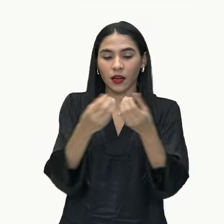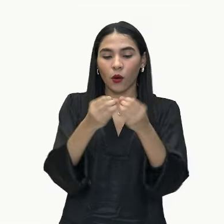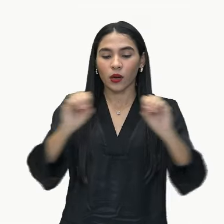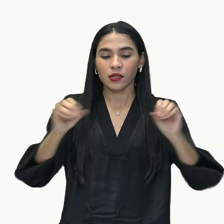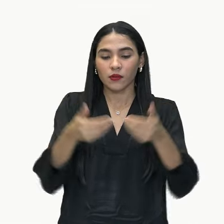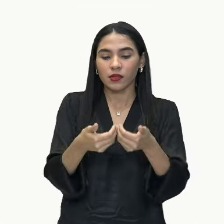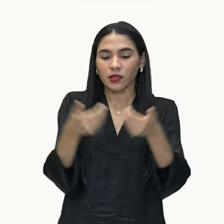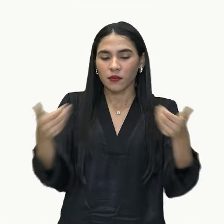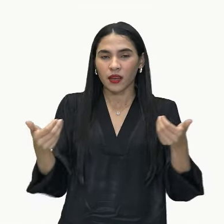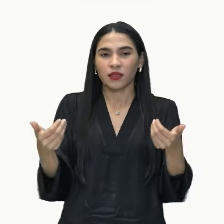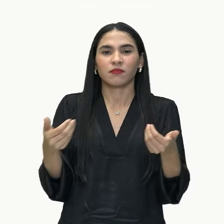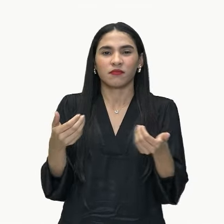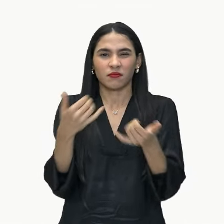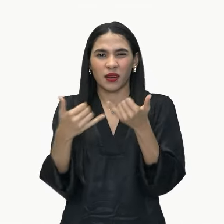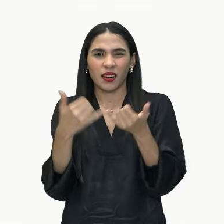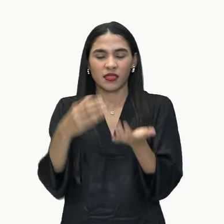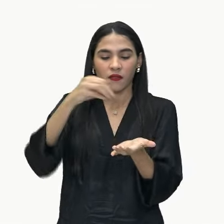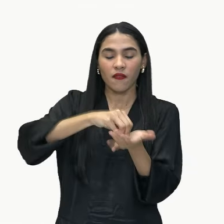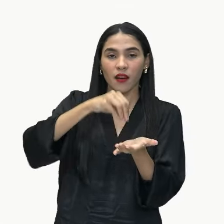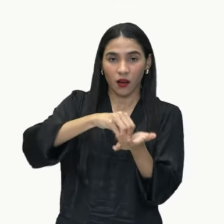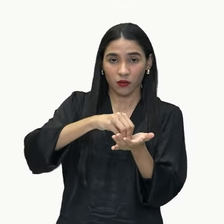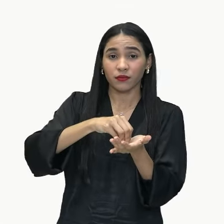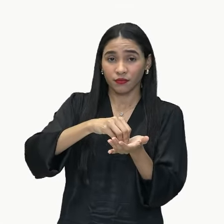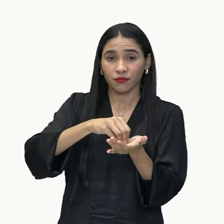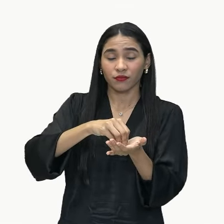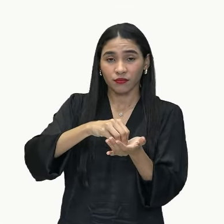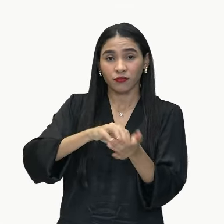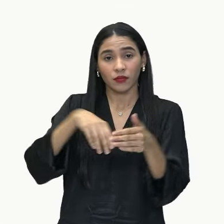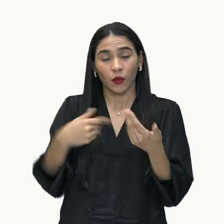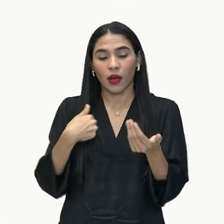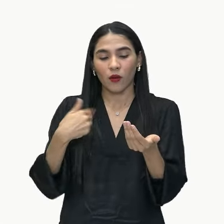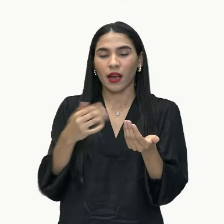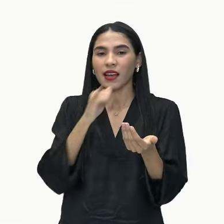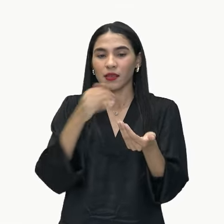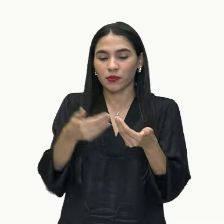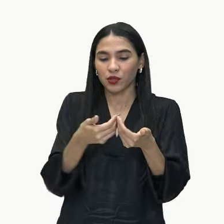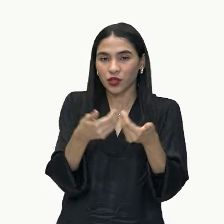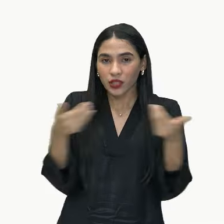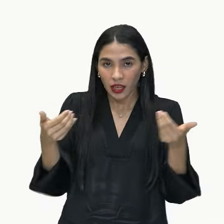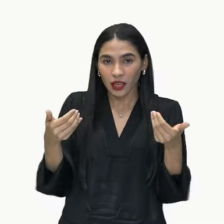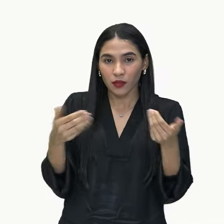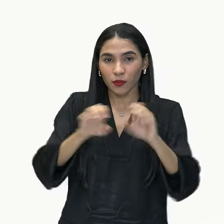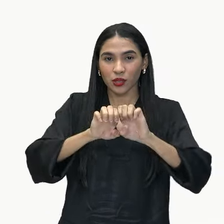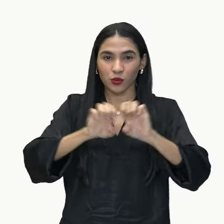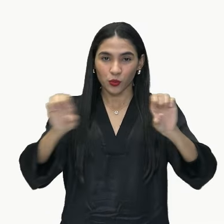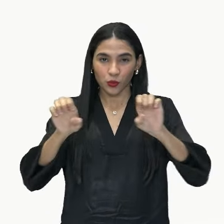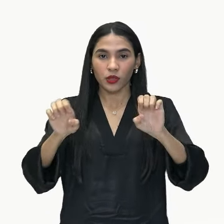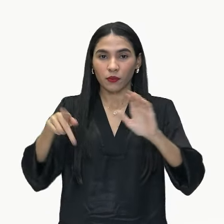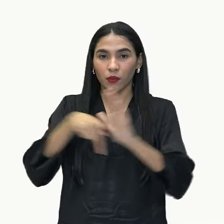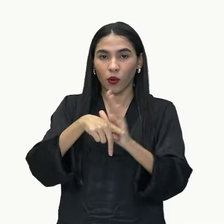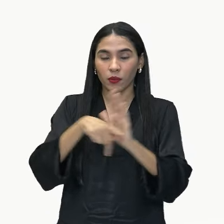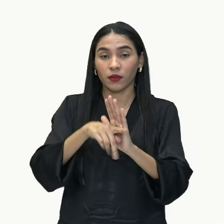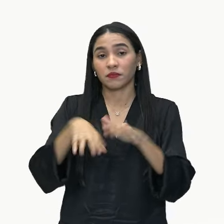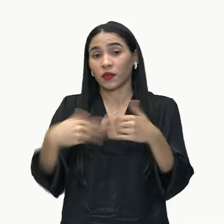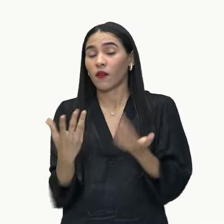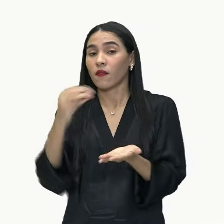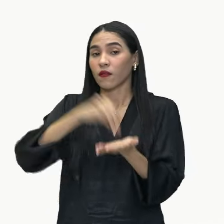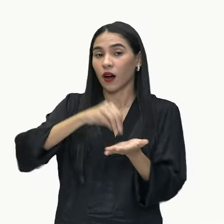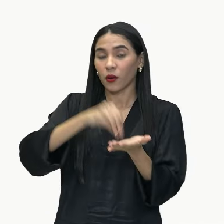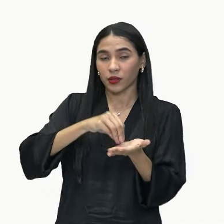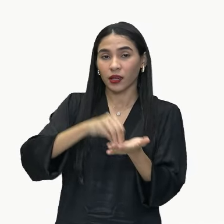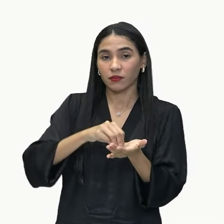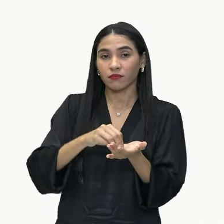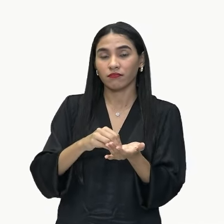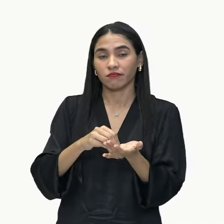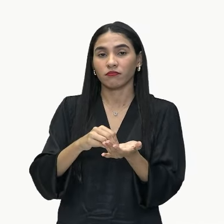parece que falta um pedaço, porque é isto mesmo, né? Eu tirei ali uma função sintática da outra. Então, falta uma parte